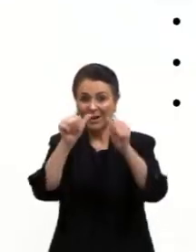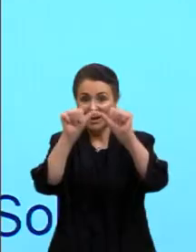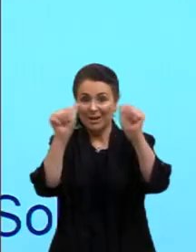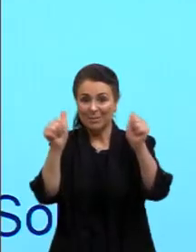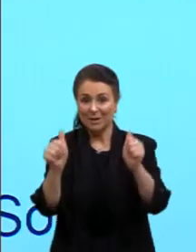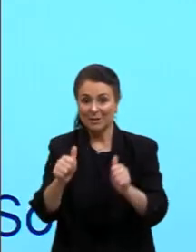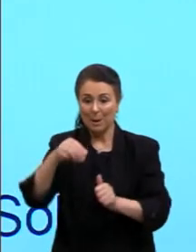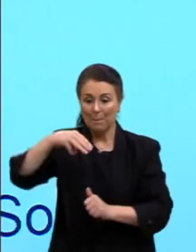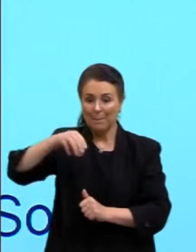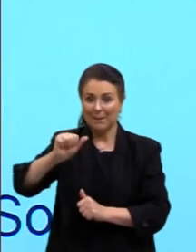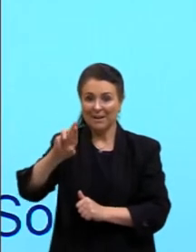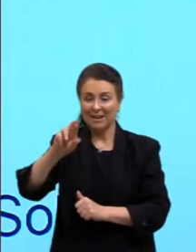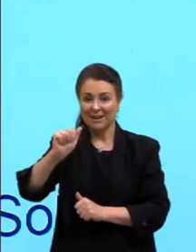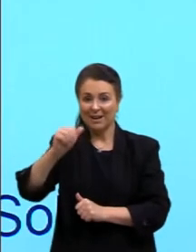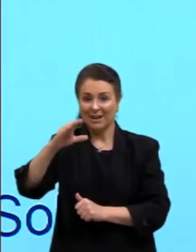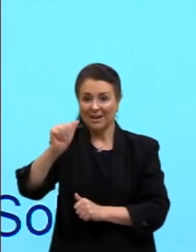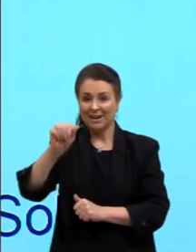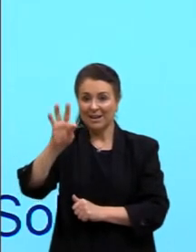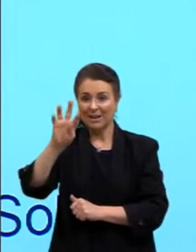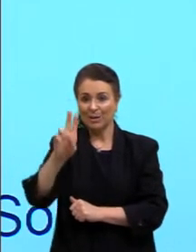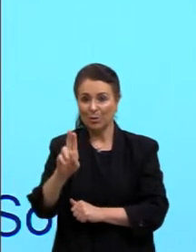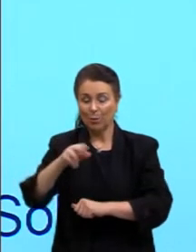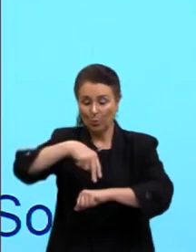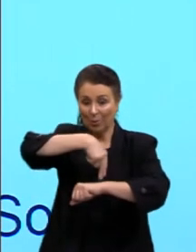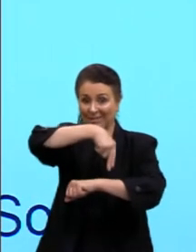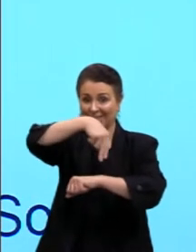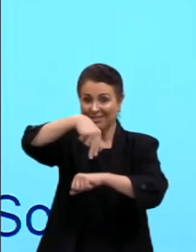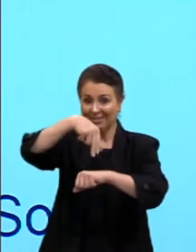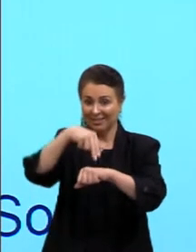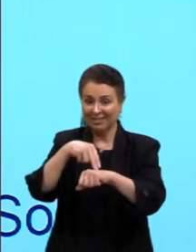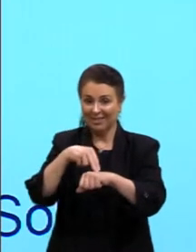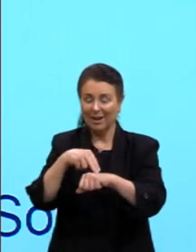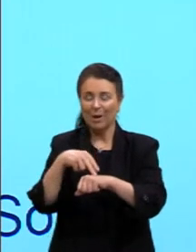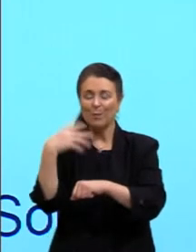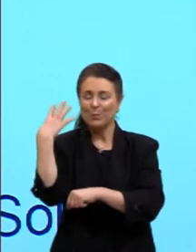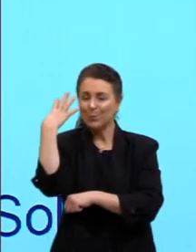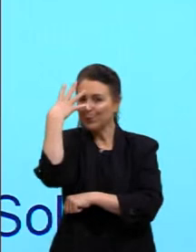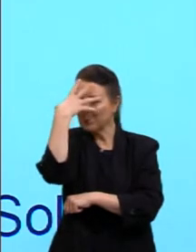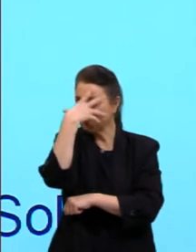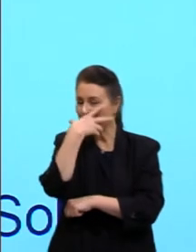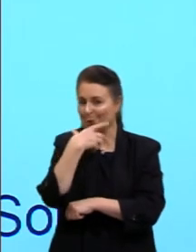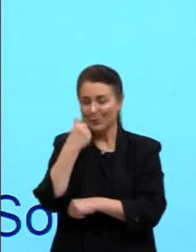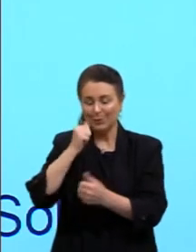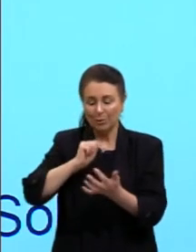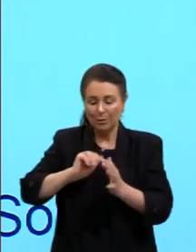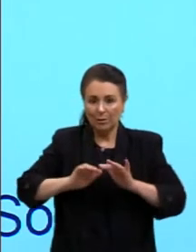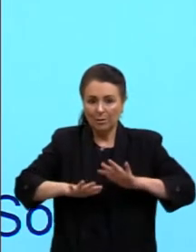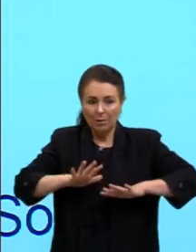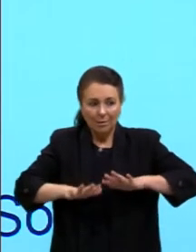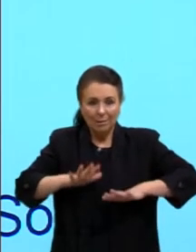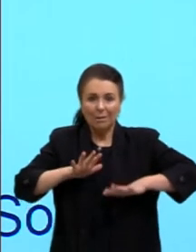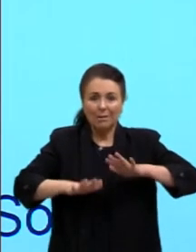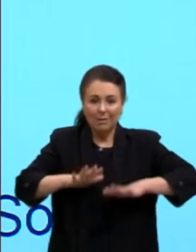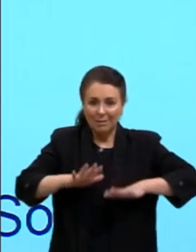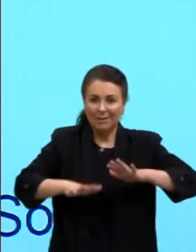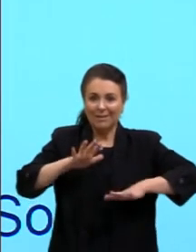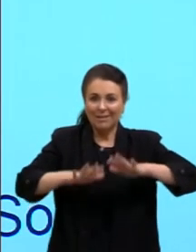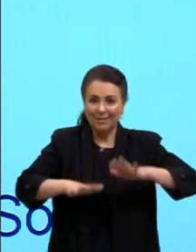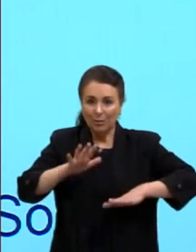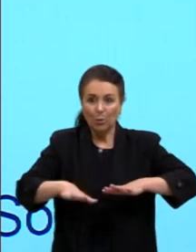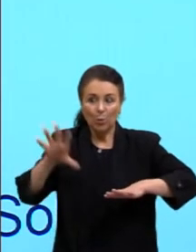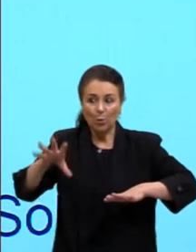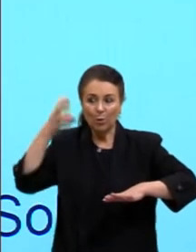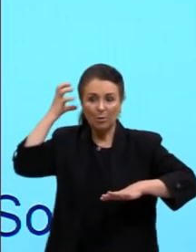conhece o maracatu, também é uma expressão musical muito bonita, muito importante. Os tambores parecem que ficam falando maracatu, maracatu,